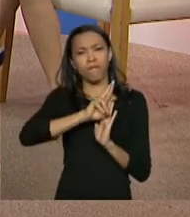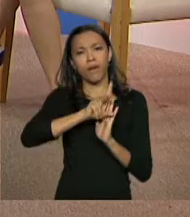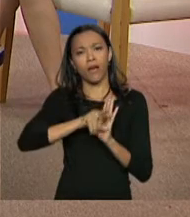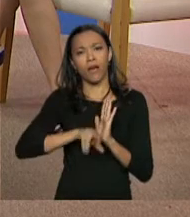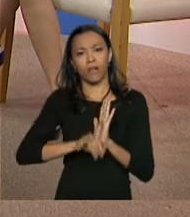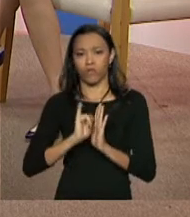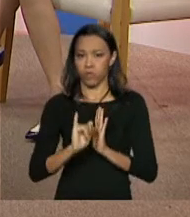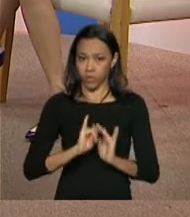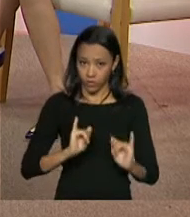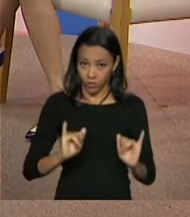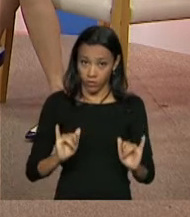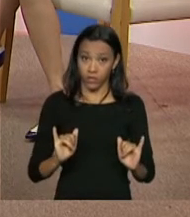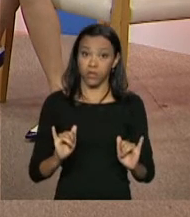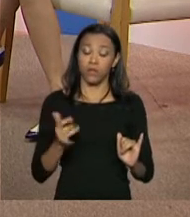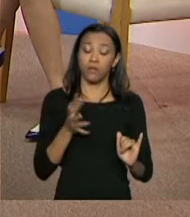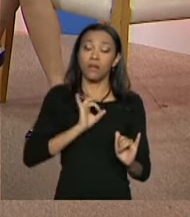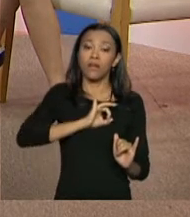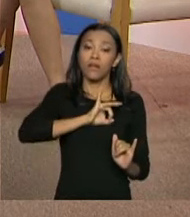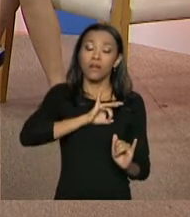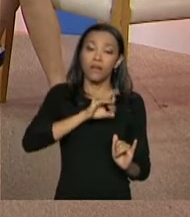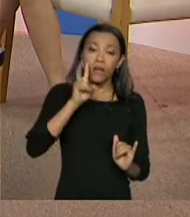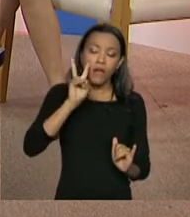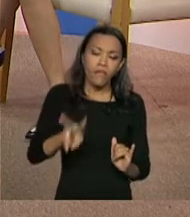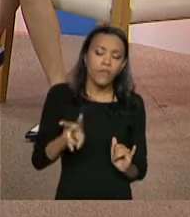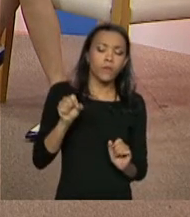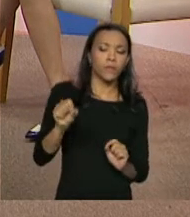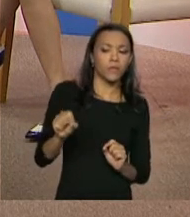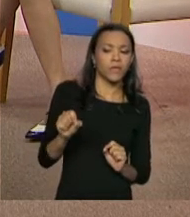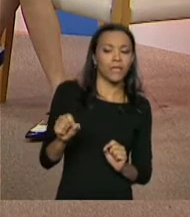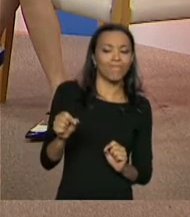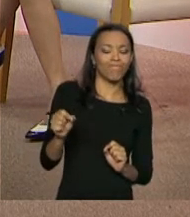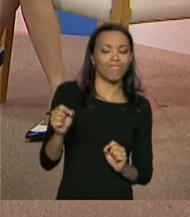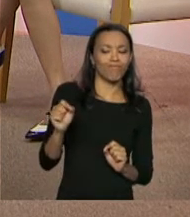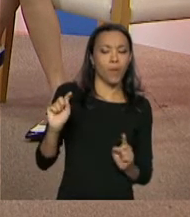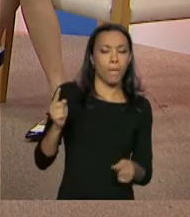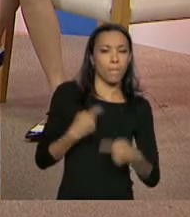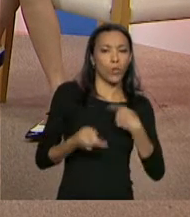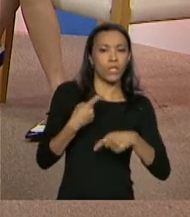E aí, cada programa também olha aquilo que é necessário para a sua política.